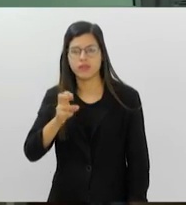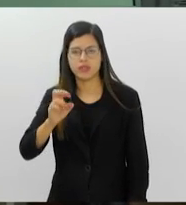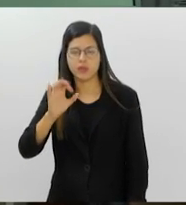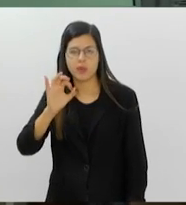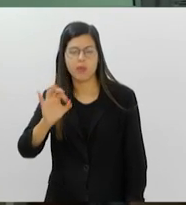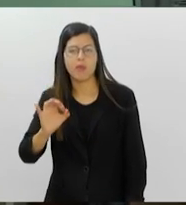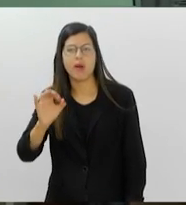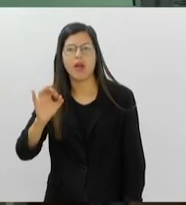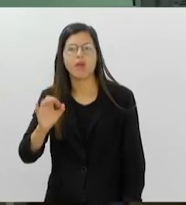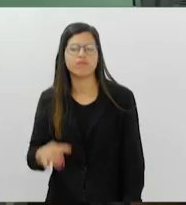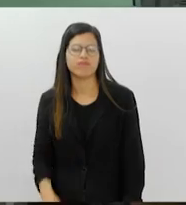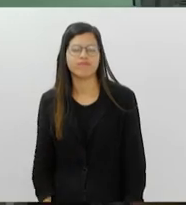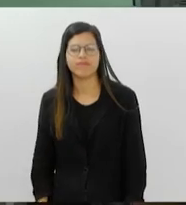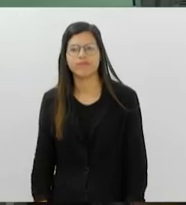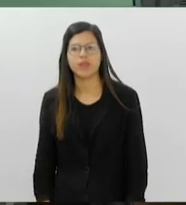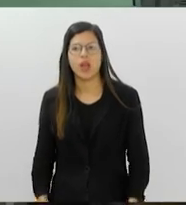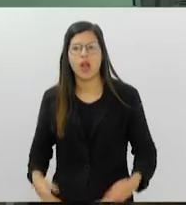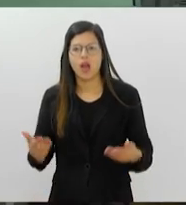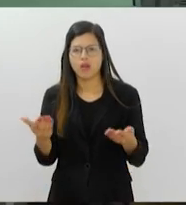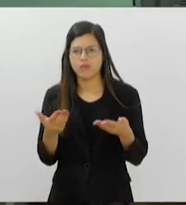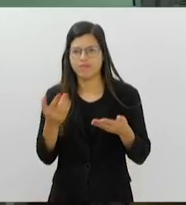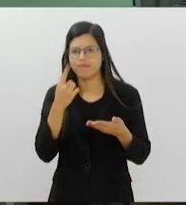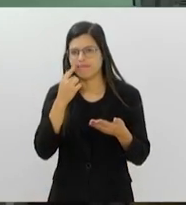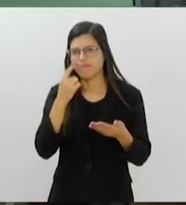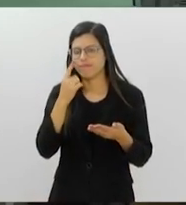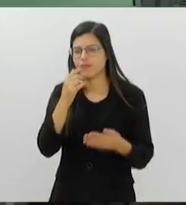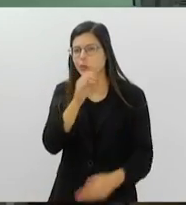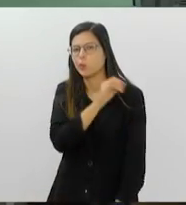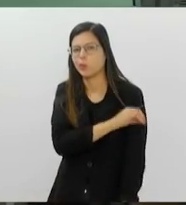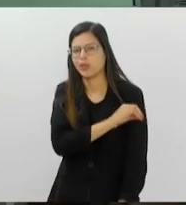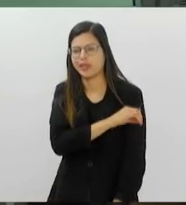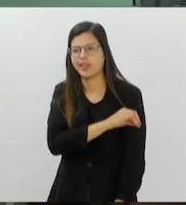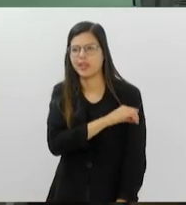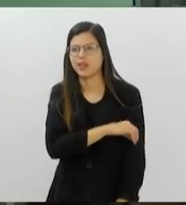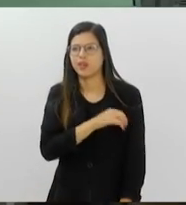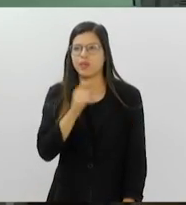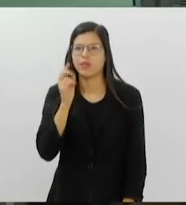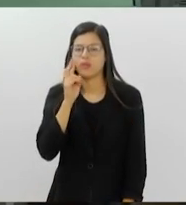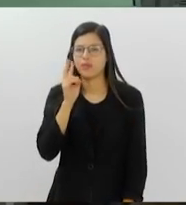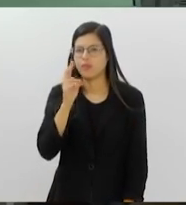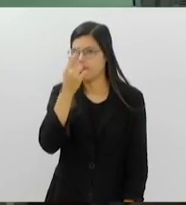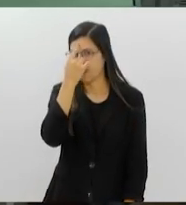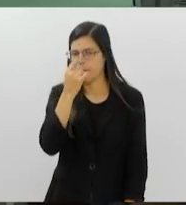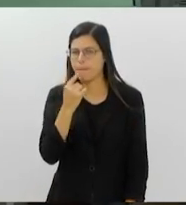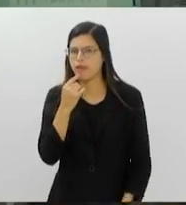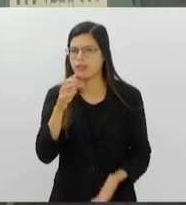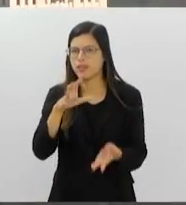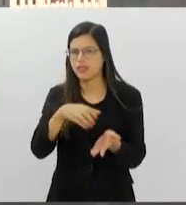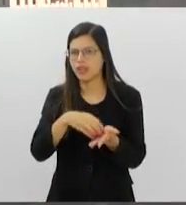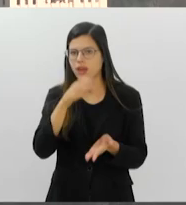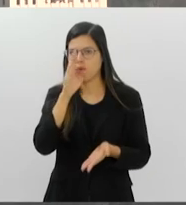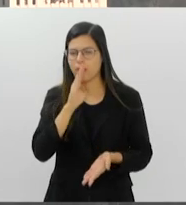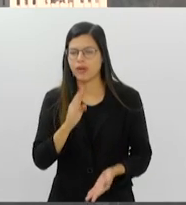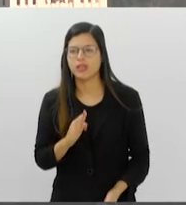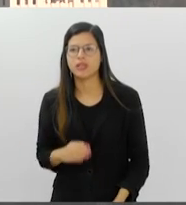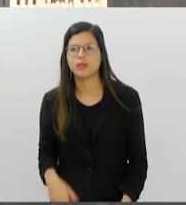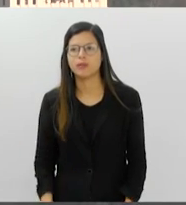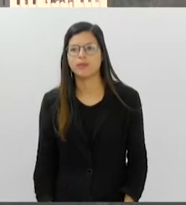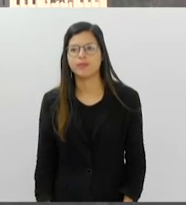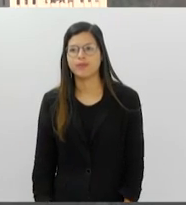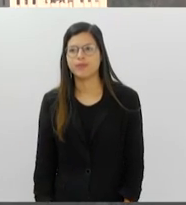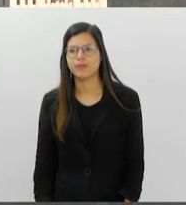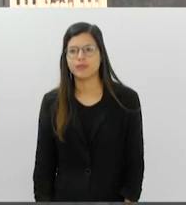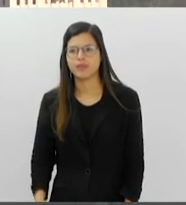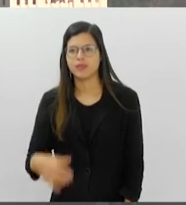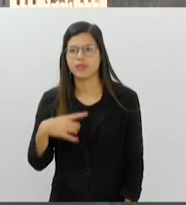céu limpo. Vamos ver agora como está o tempo aqui no Rio de Janeiro. Você vê imagens aí da central do Brasil, você vê uma